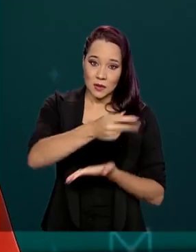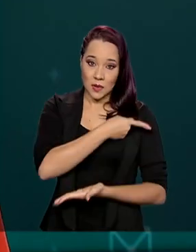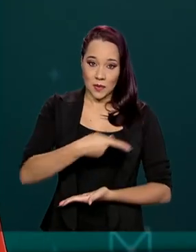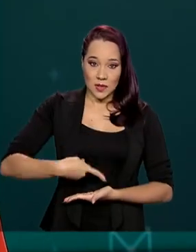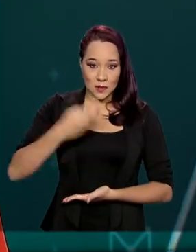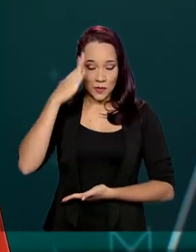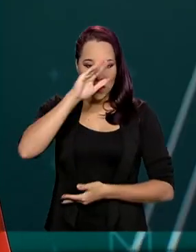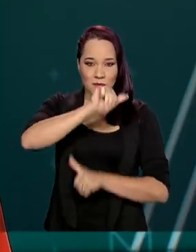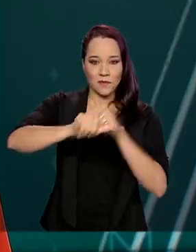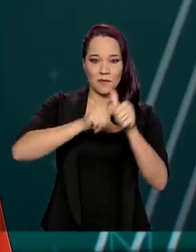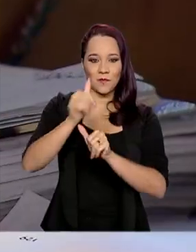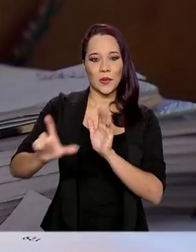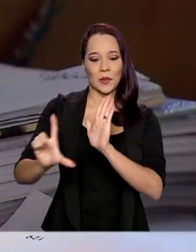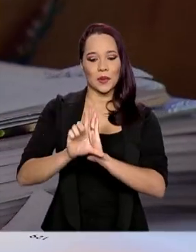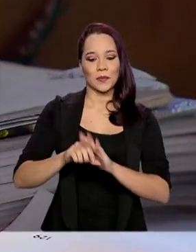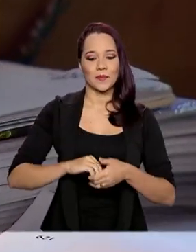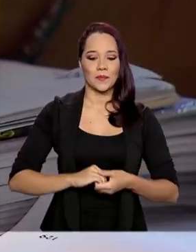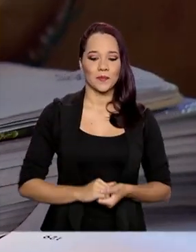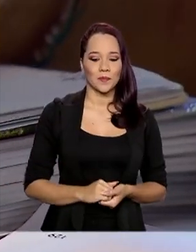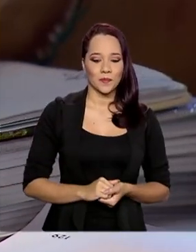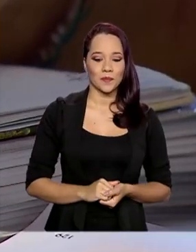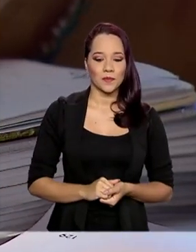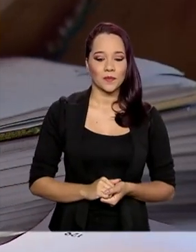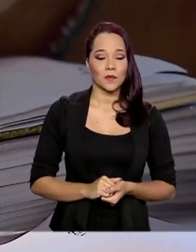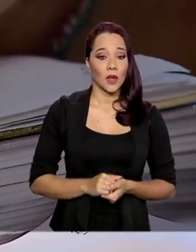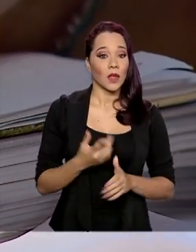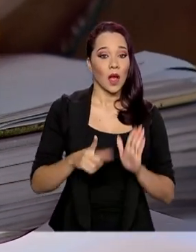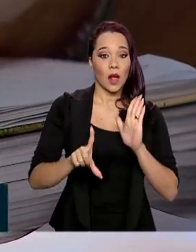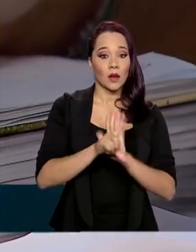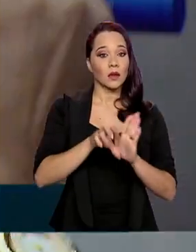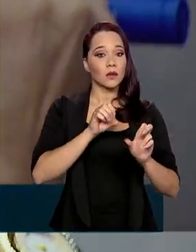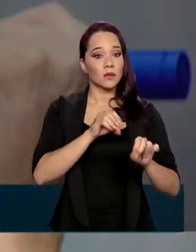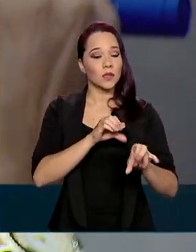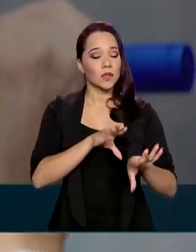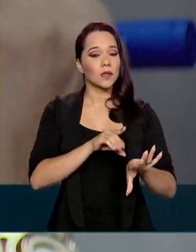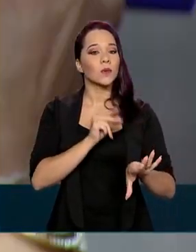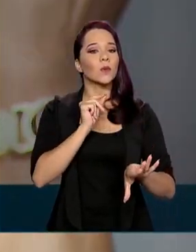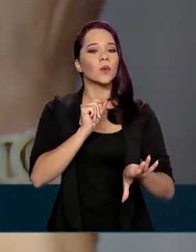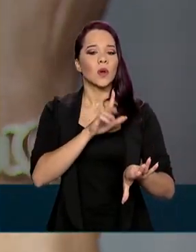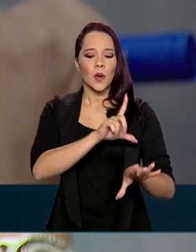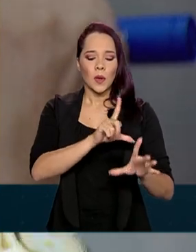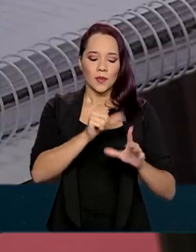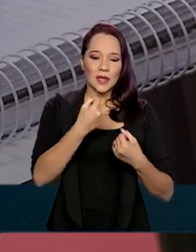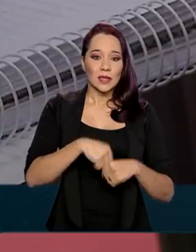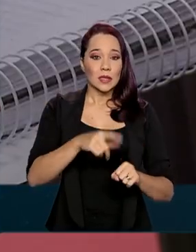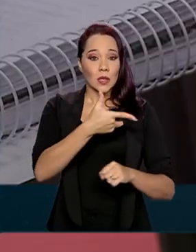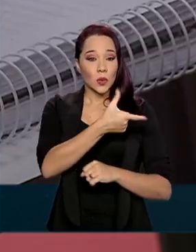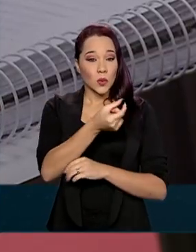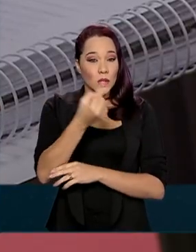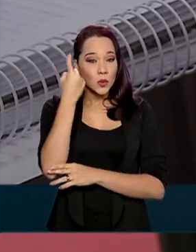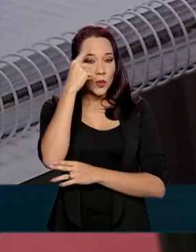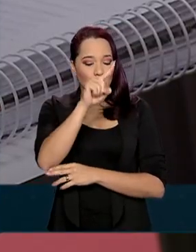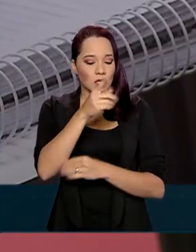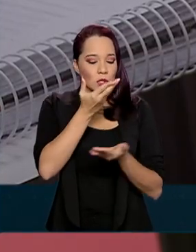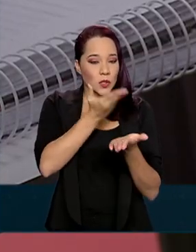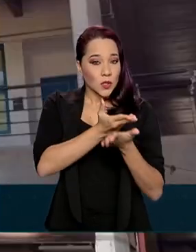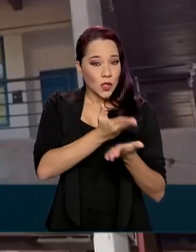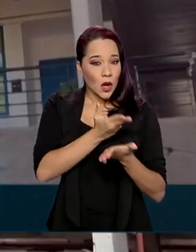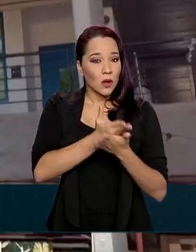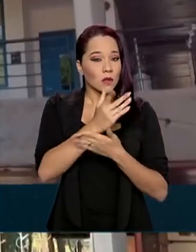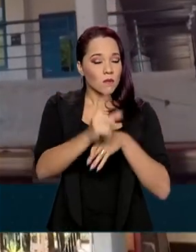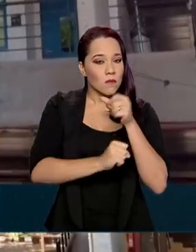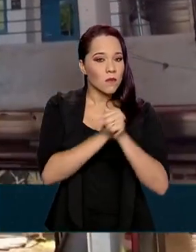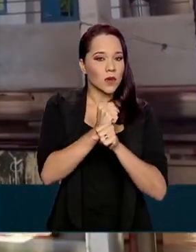e virou lei. A lei da educação prevê o mínimo de 200 dias letivos anuais,